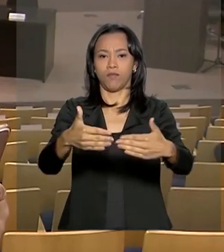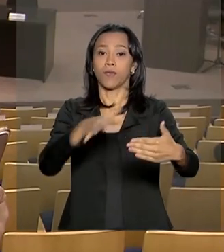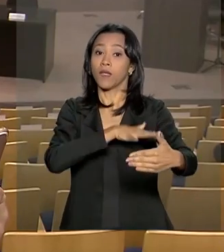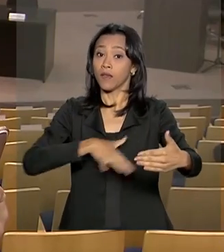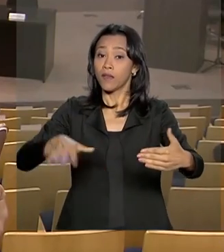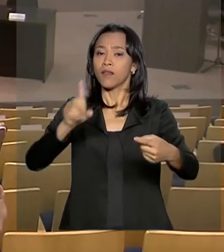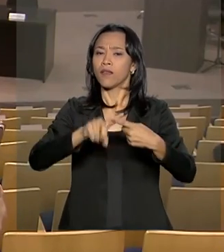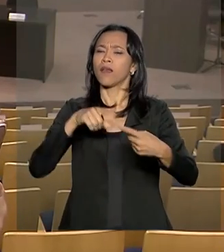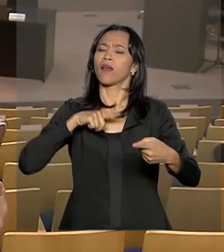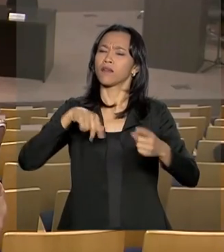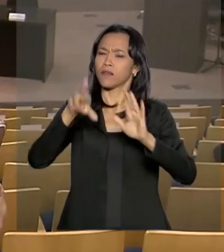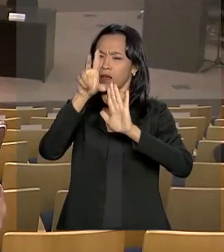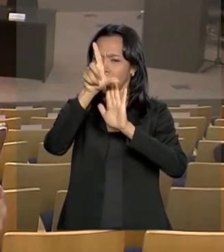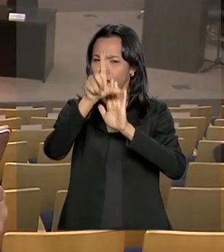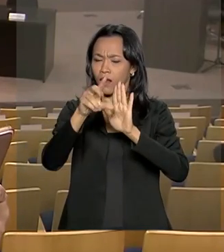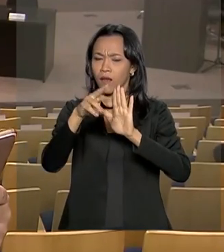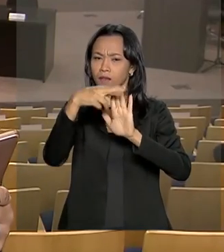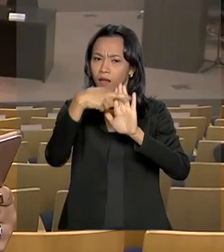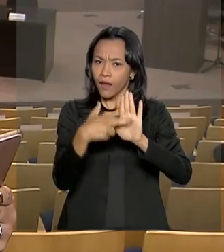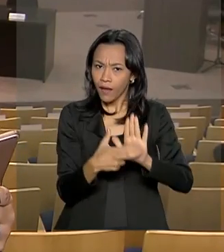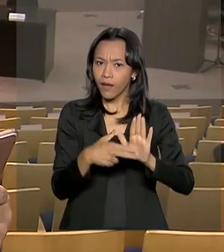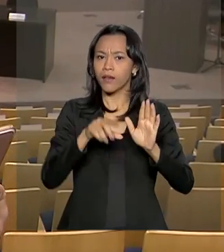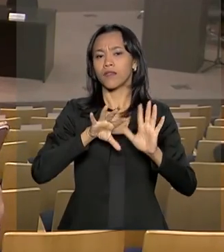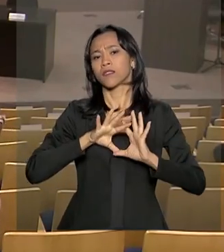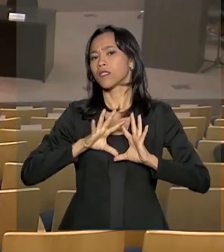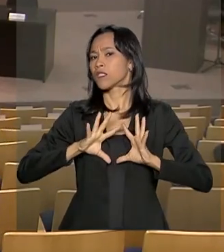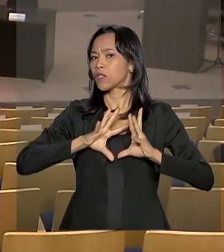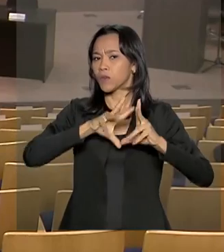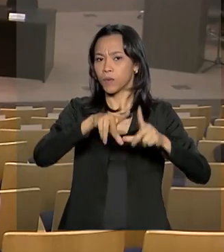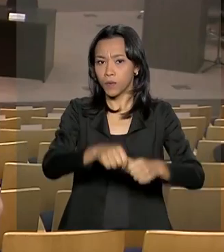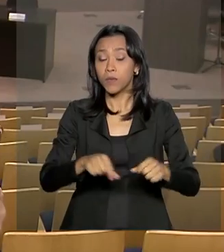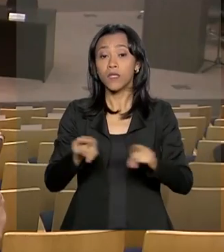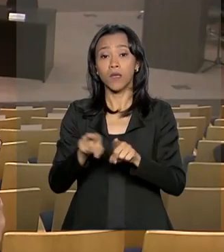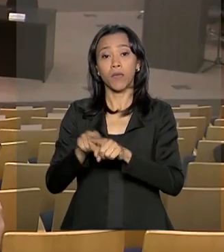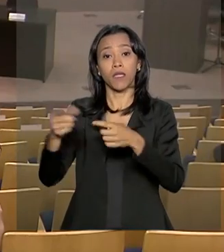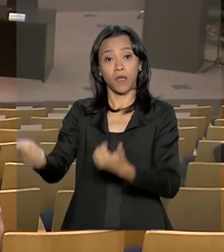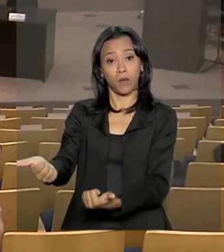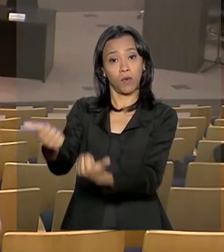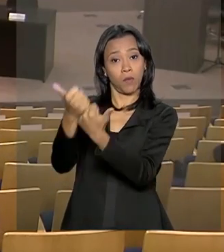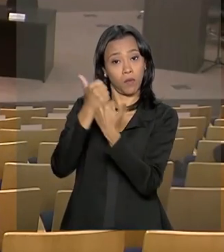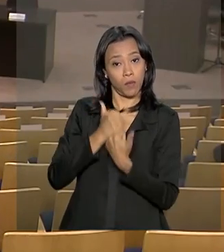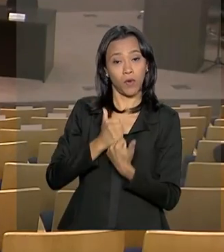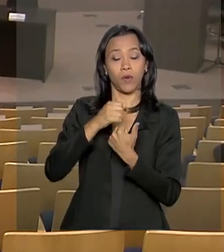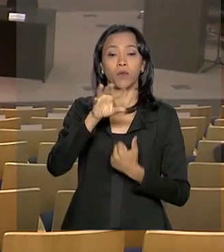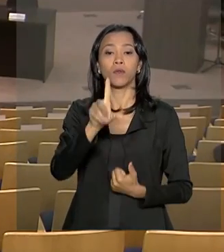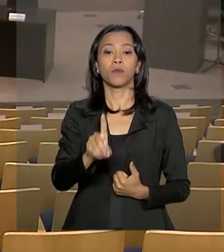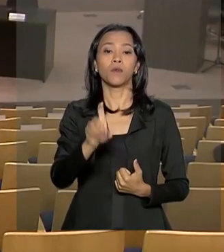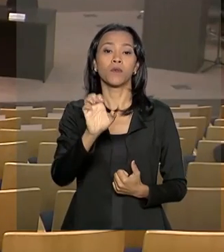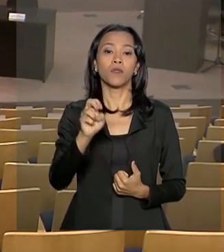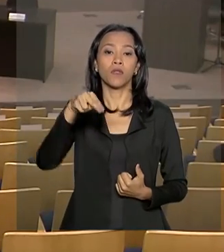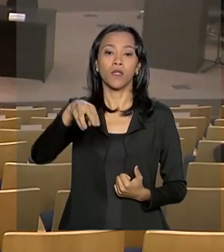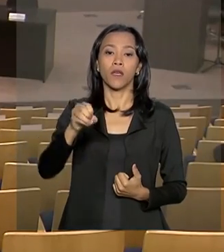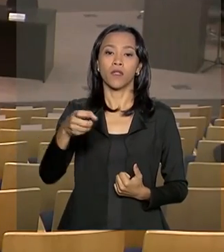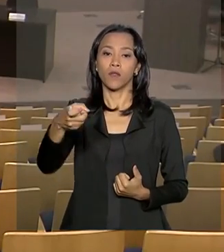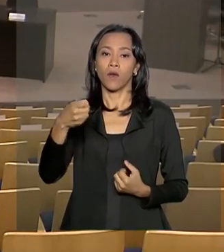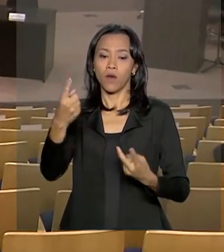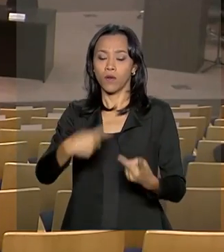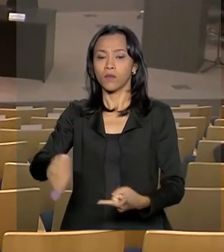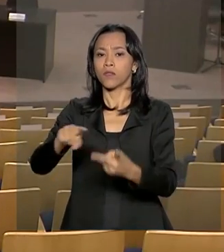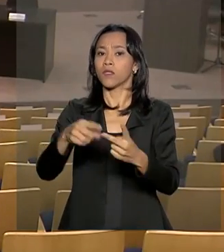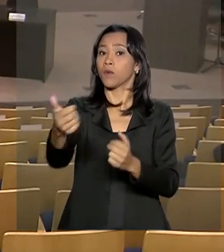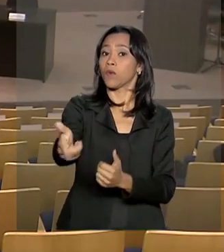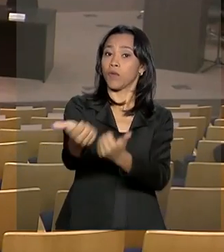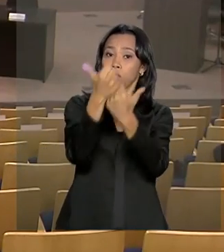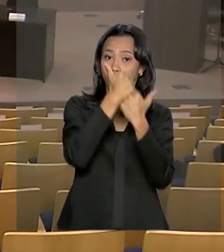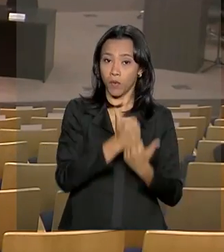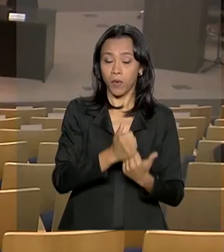e ambiental das barragens que envolvem o DENOX, Departamento Nacional de Obras Contras Secas, a CODEVASP, Companhia de Desenvolvimento